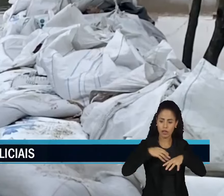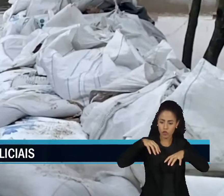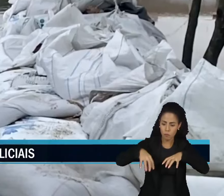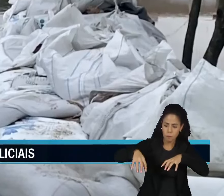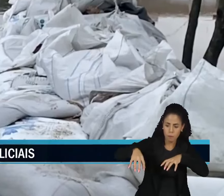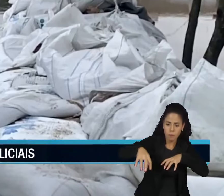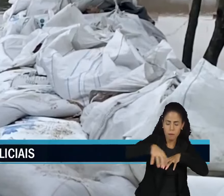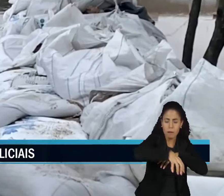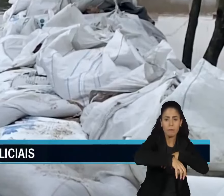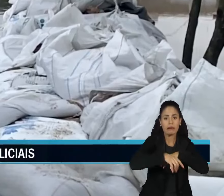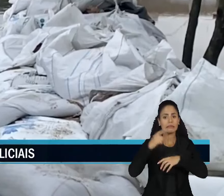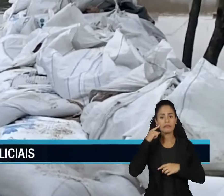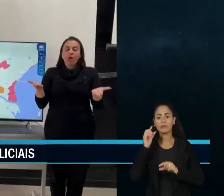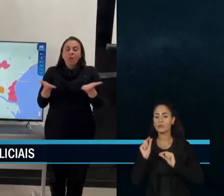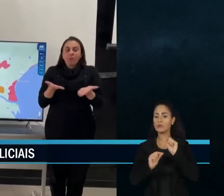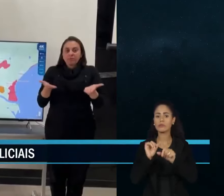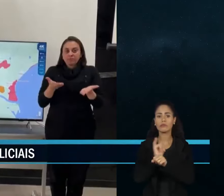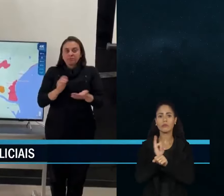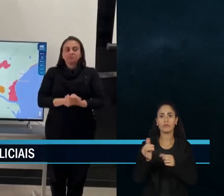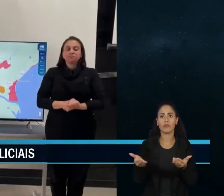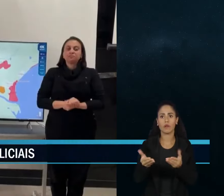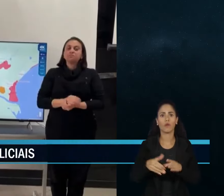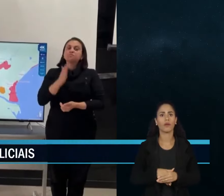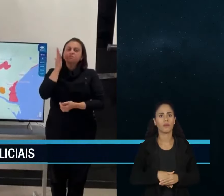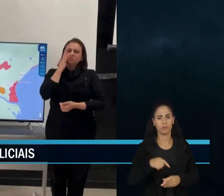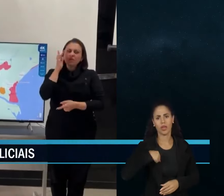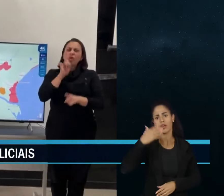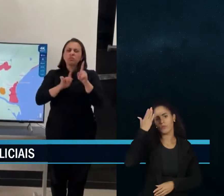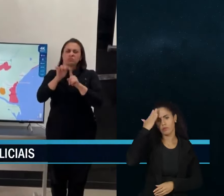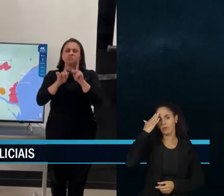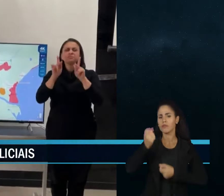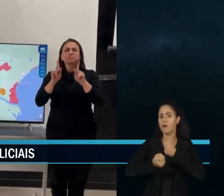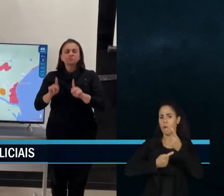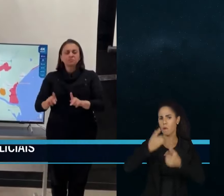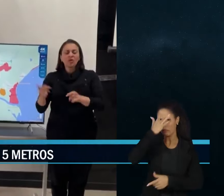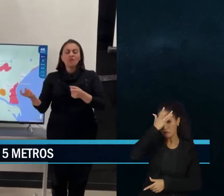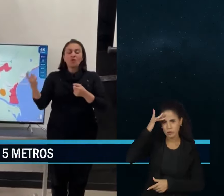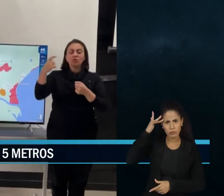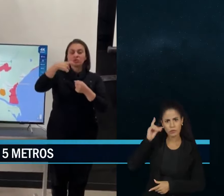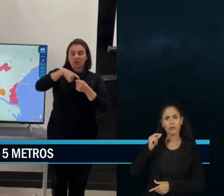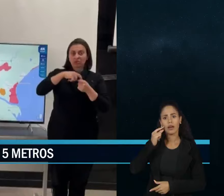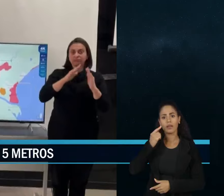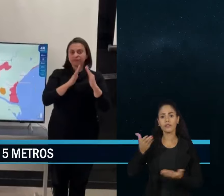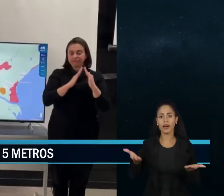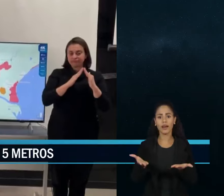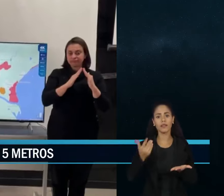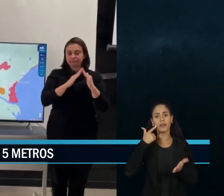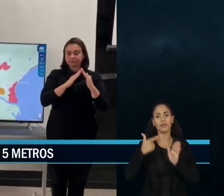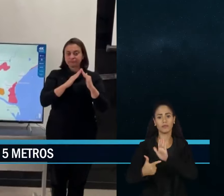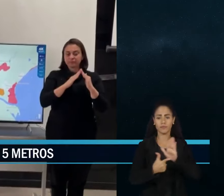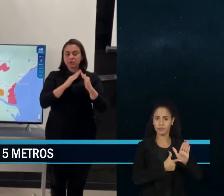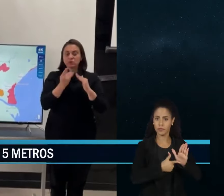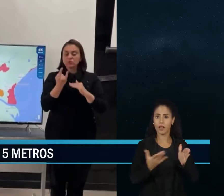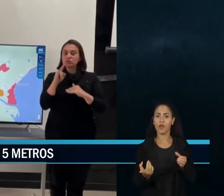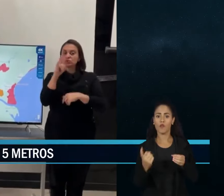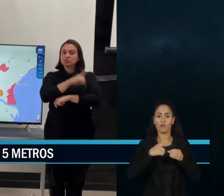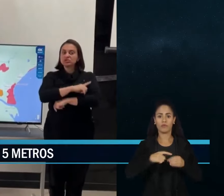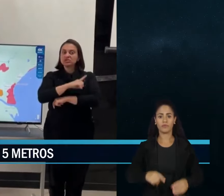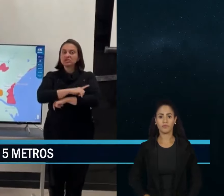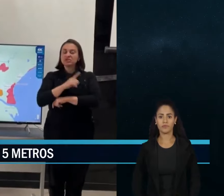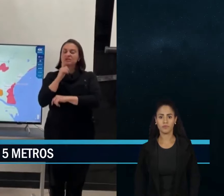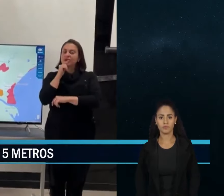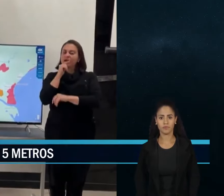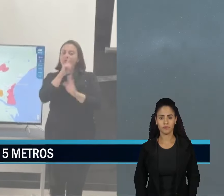suas precauções. Eu sei que algumas pessoas voltaram para casa nos últimos dias,